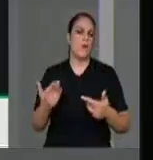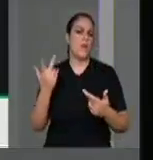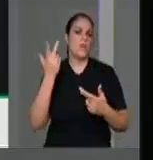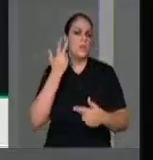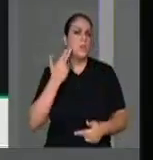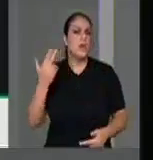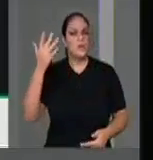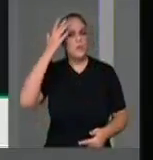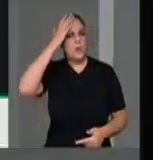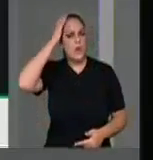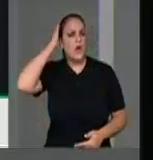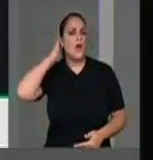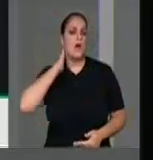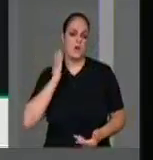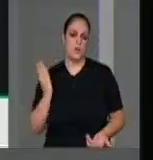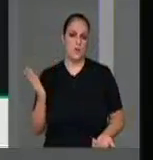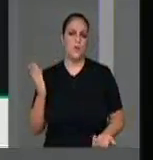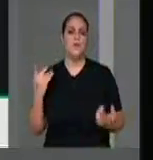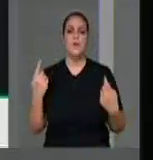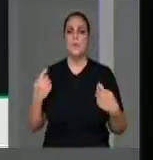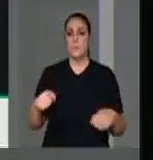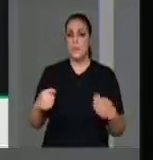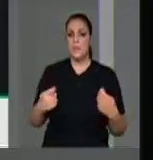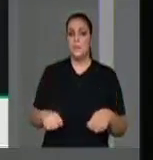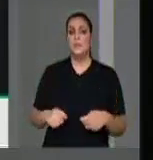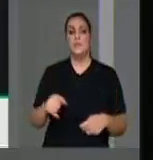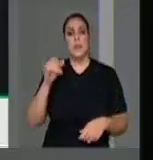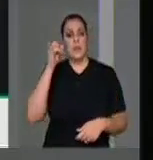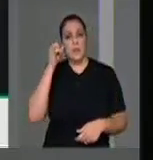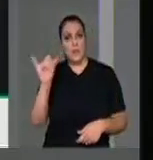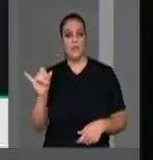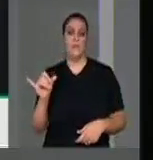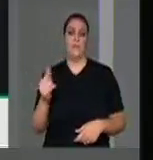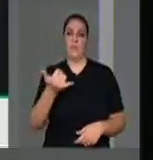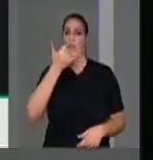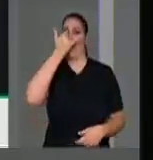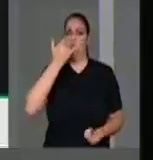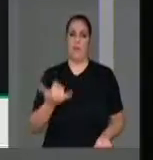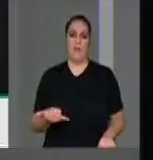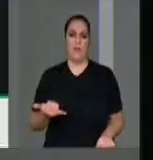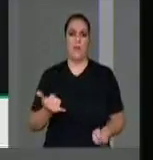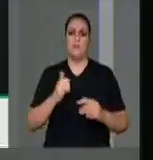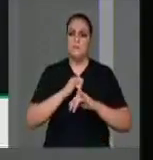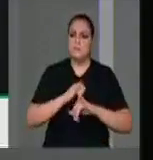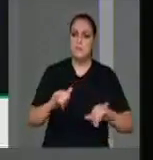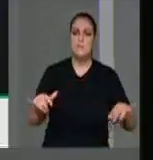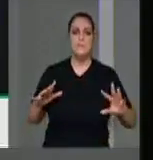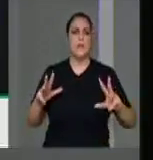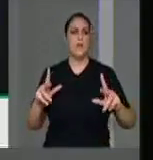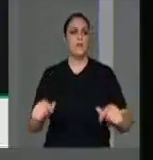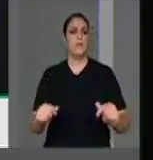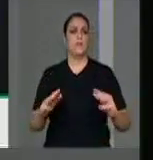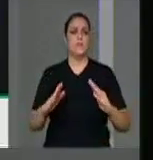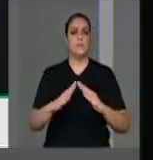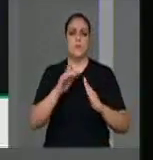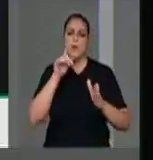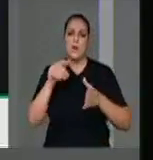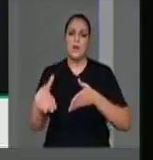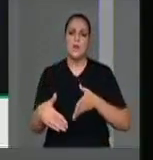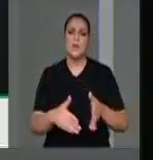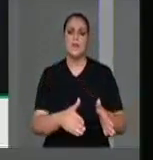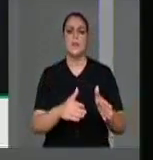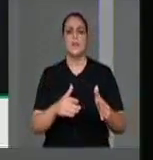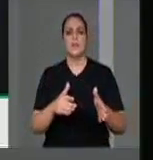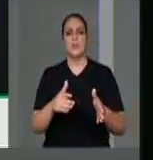populações que ali vivem, indígenas, ribeirinhas, extrativistas, as parteiras, mararreja, as